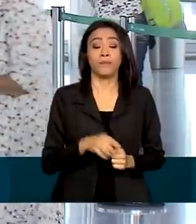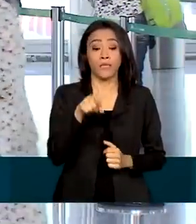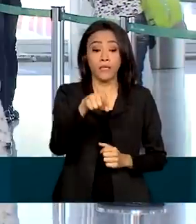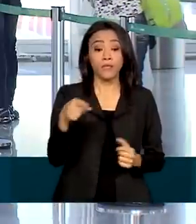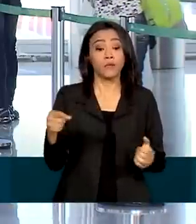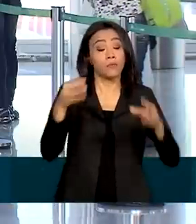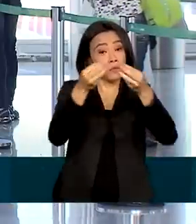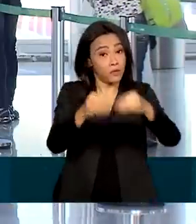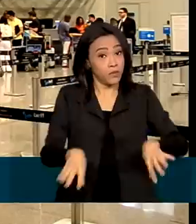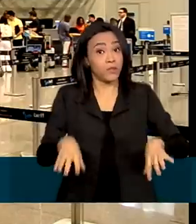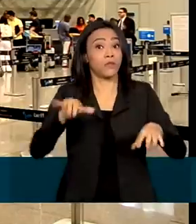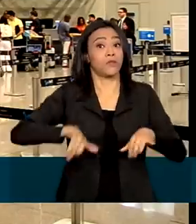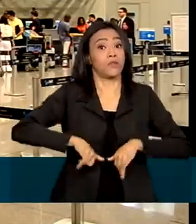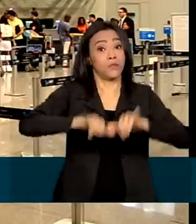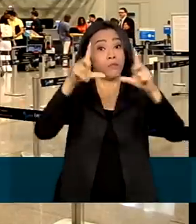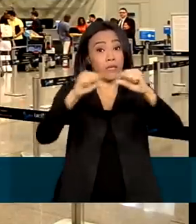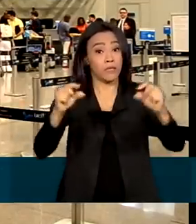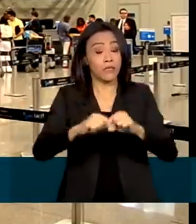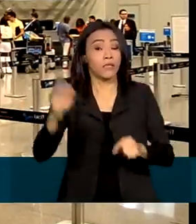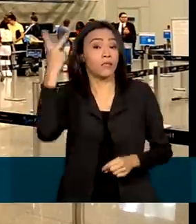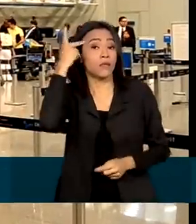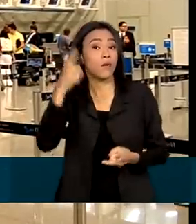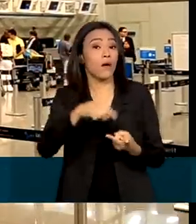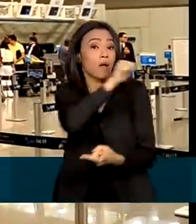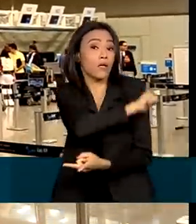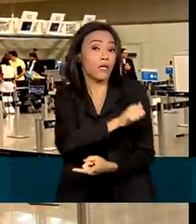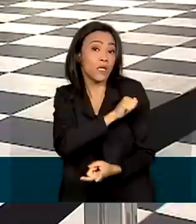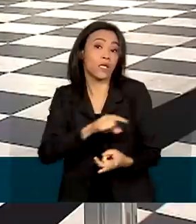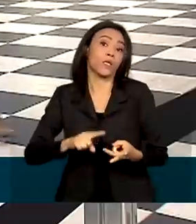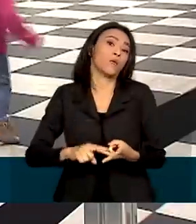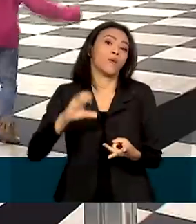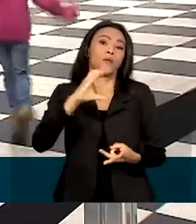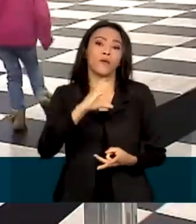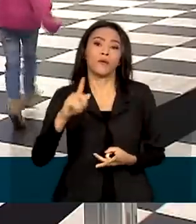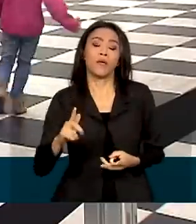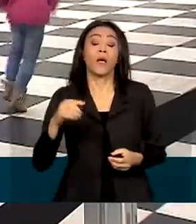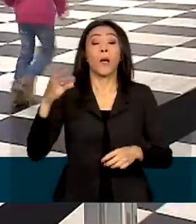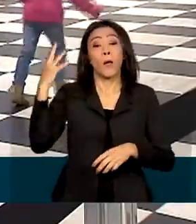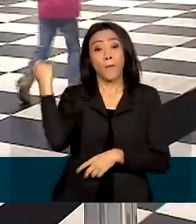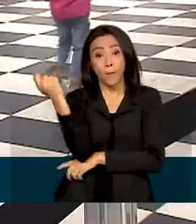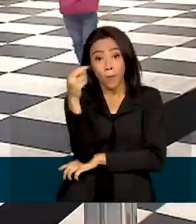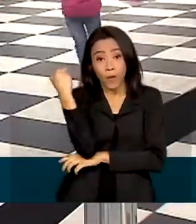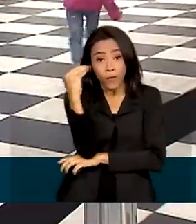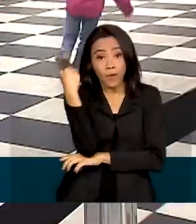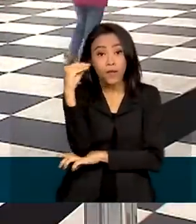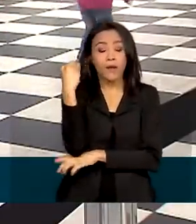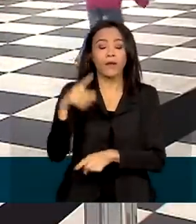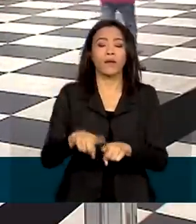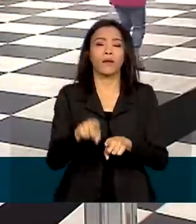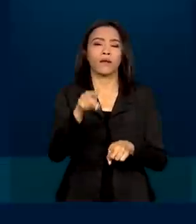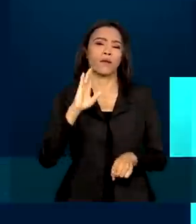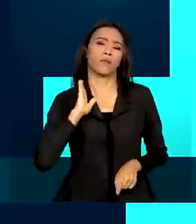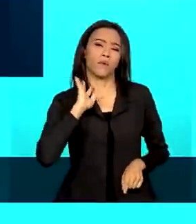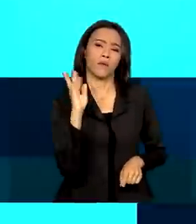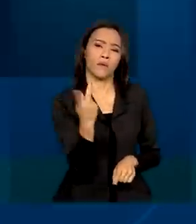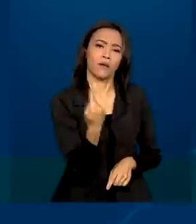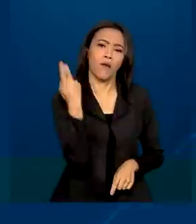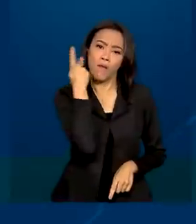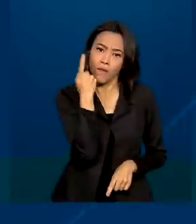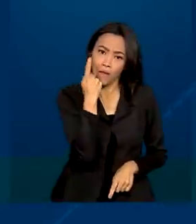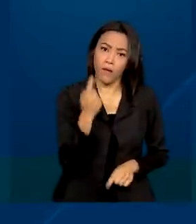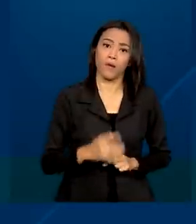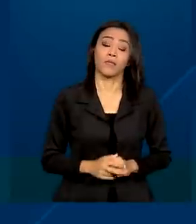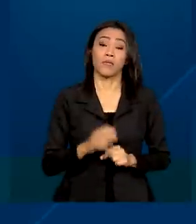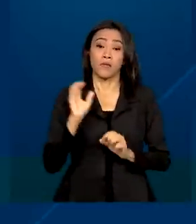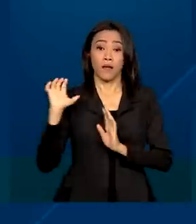aeroportos de Brasília, São Paulo, Rio de Janeiro, Campinas, Porto Alegre, Belo Horizonte e Fortaleza. Em caso de